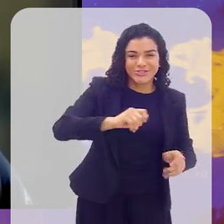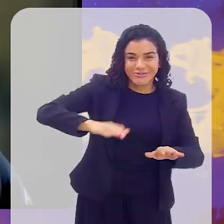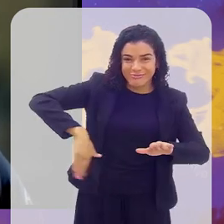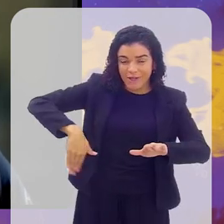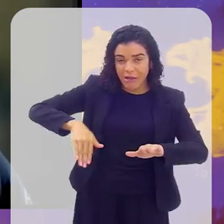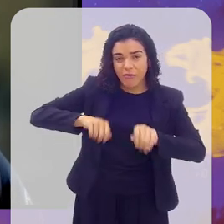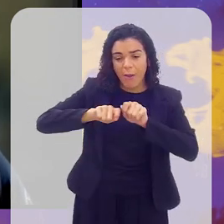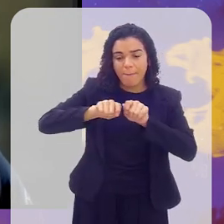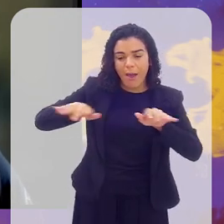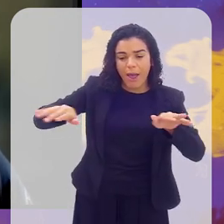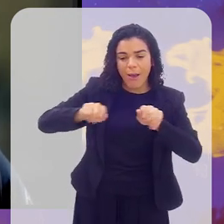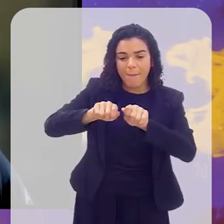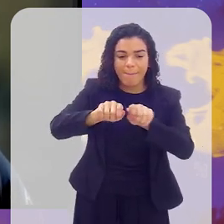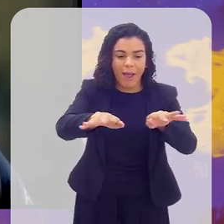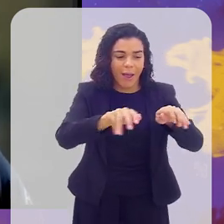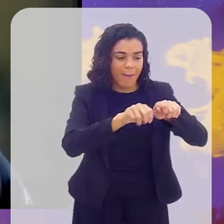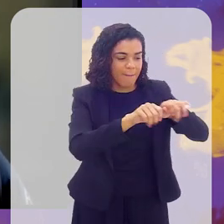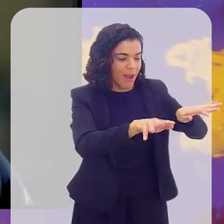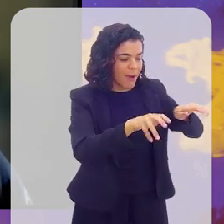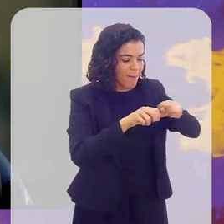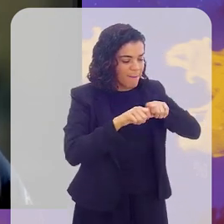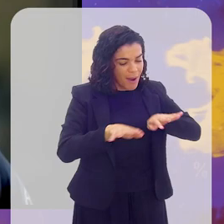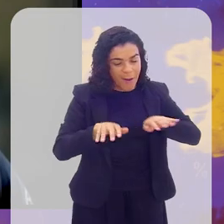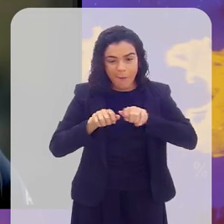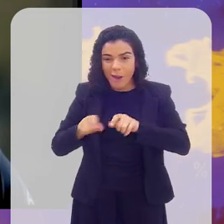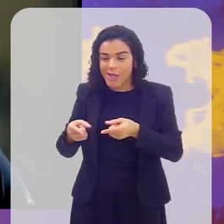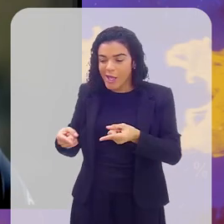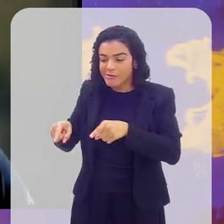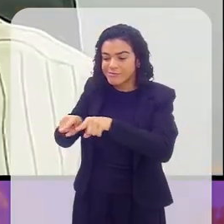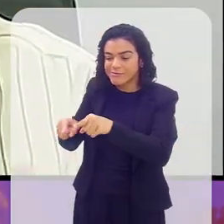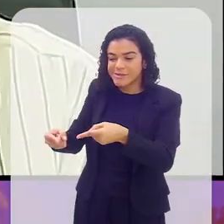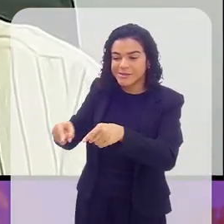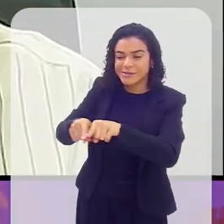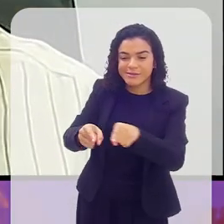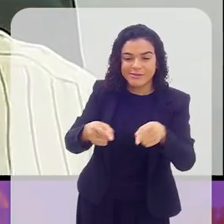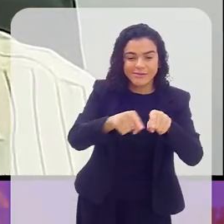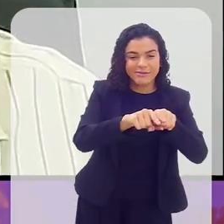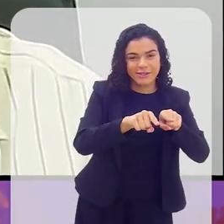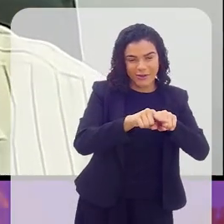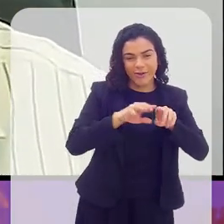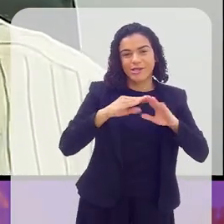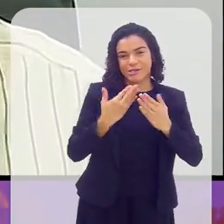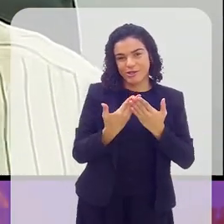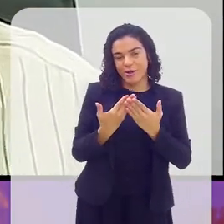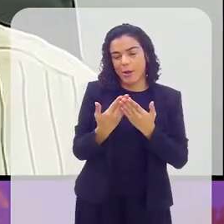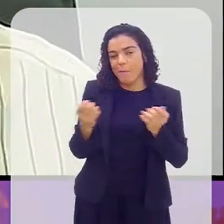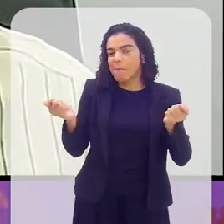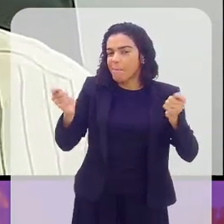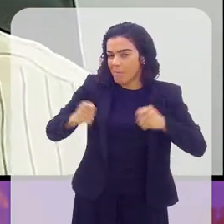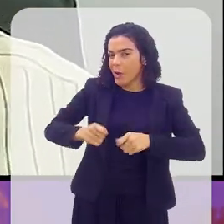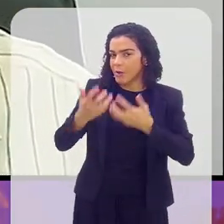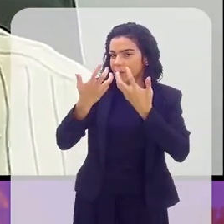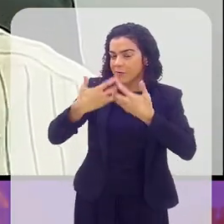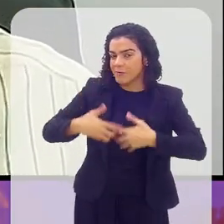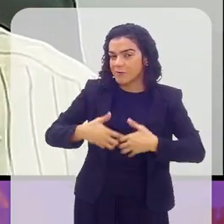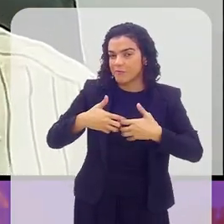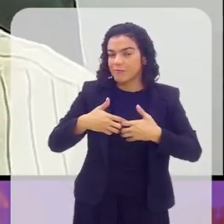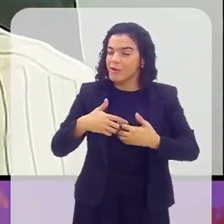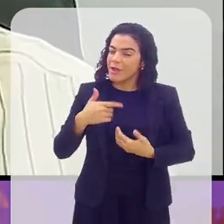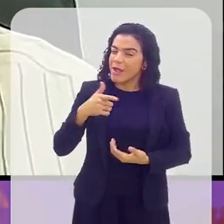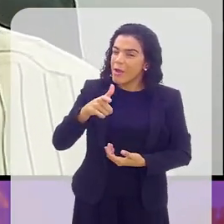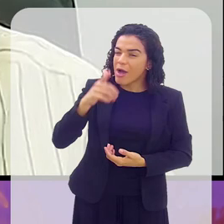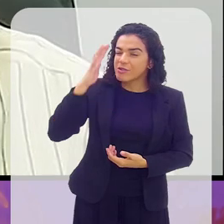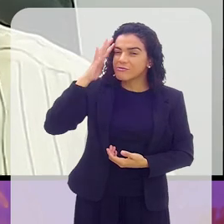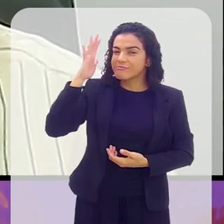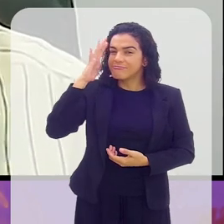para todas essas regiões e vai proliferando. E aí, as parcerias com as escolas podem se estruturar.